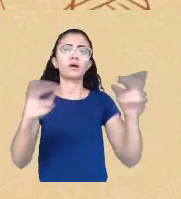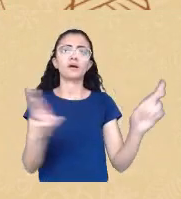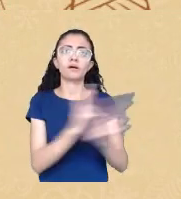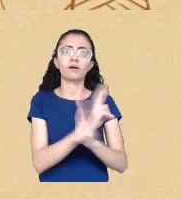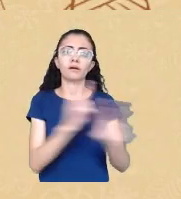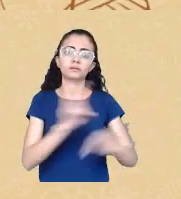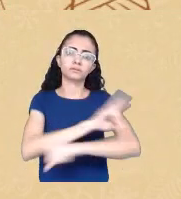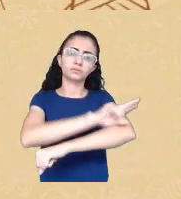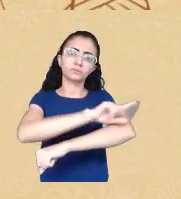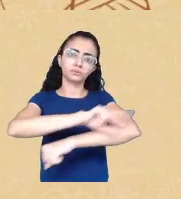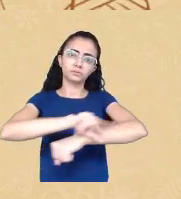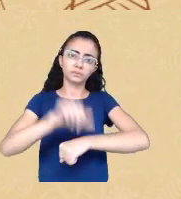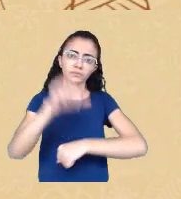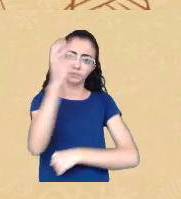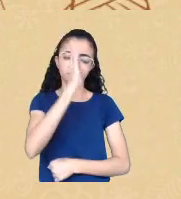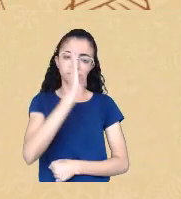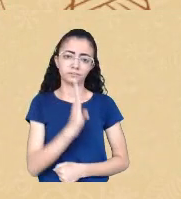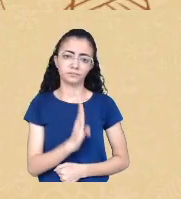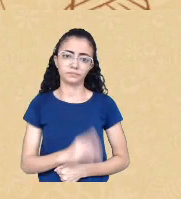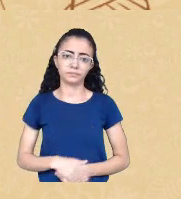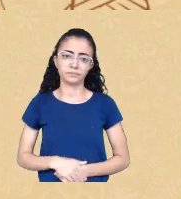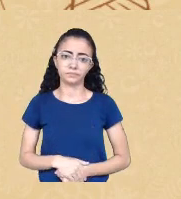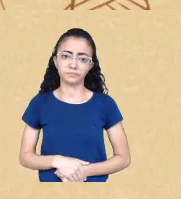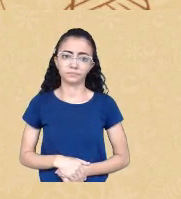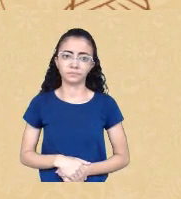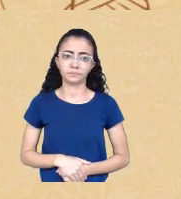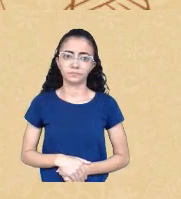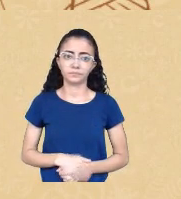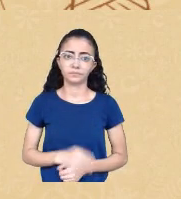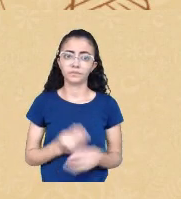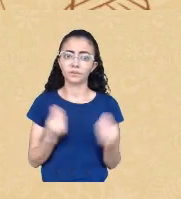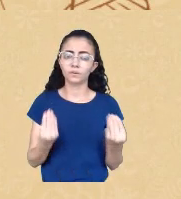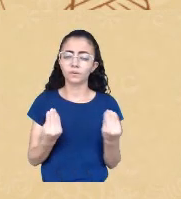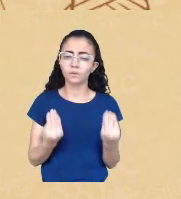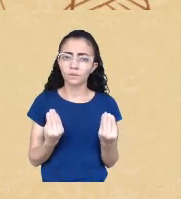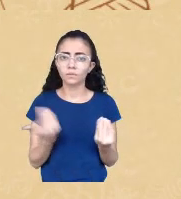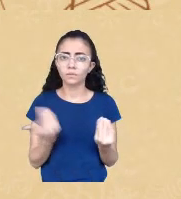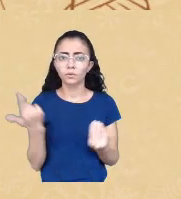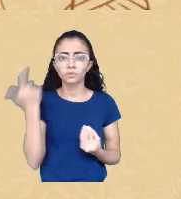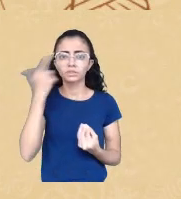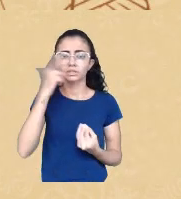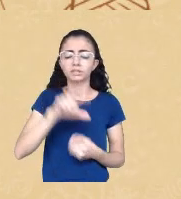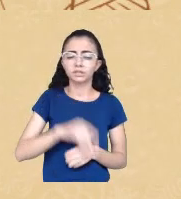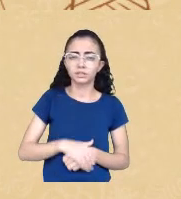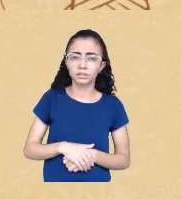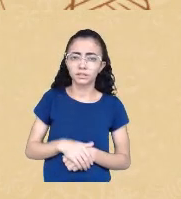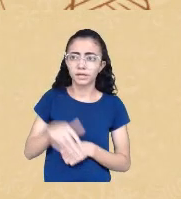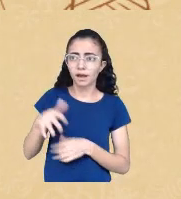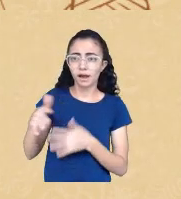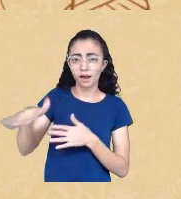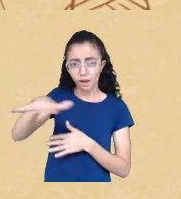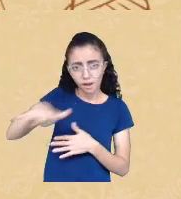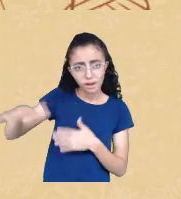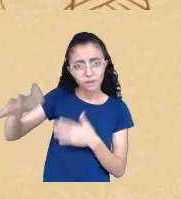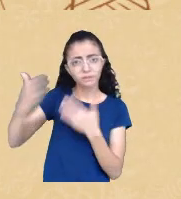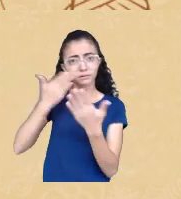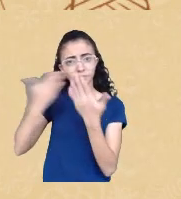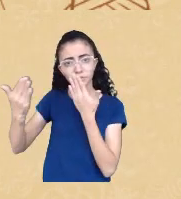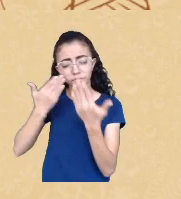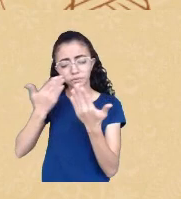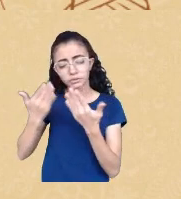como é que é possível que esse campo não é tenha uma